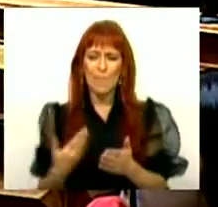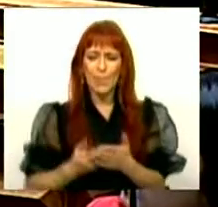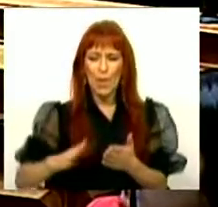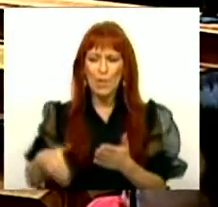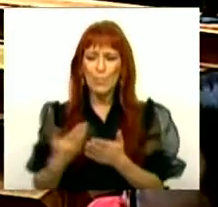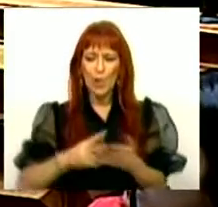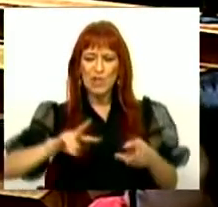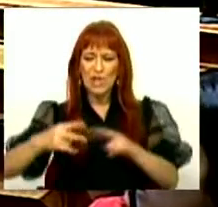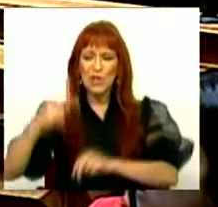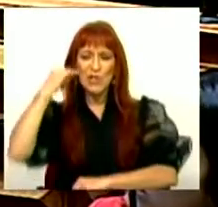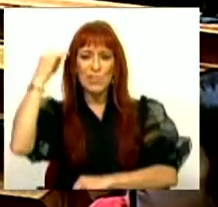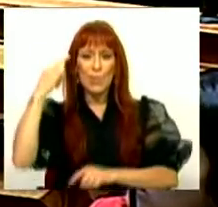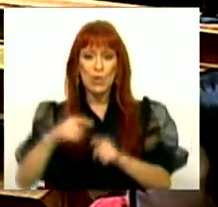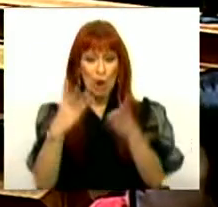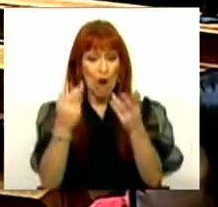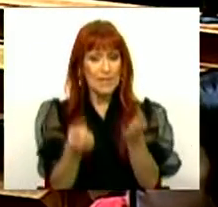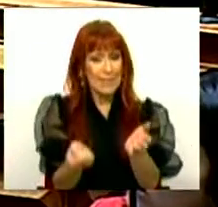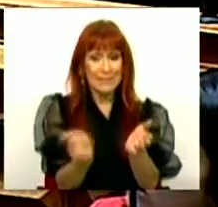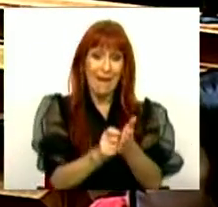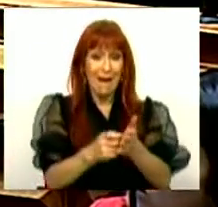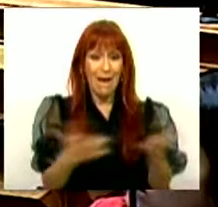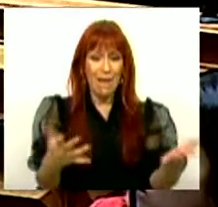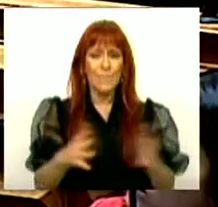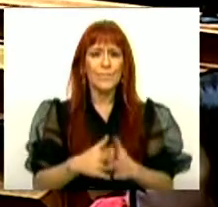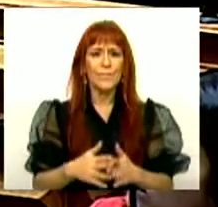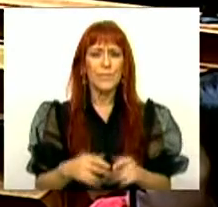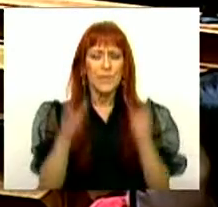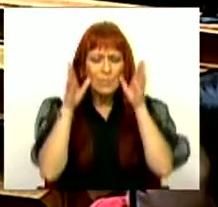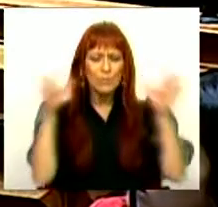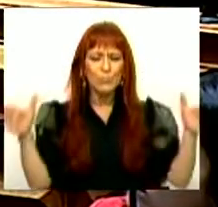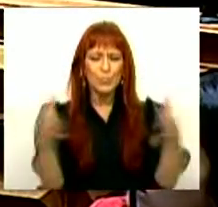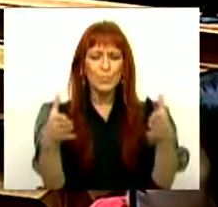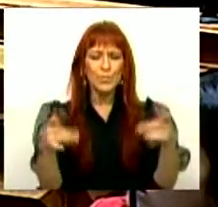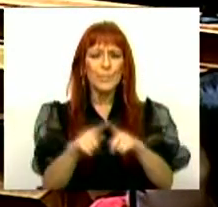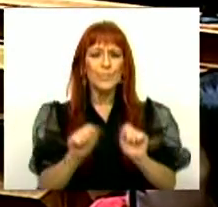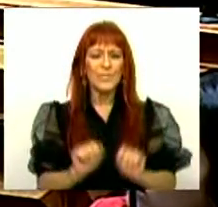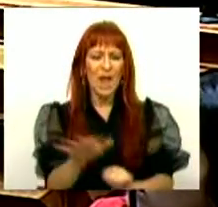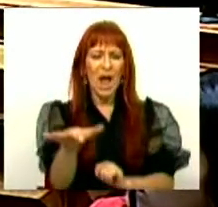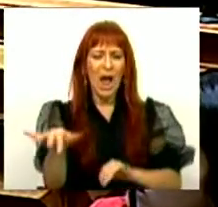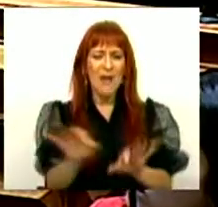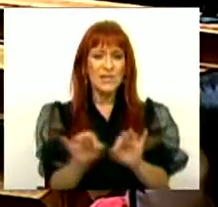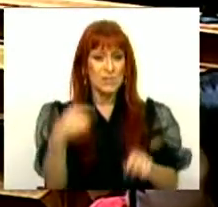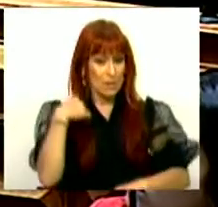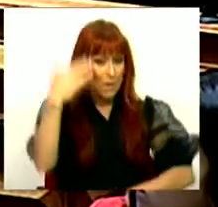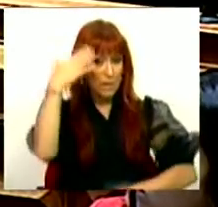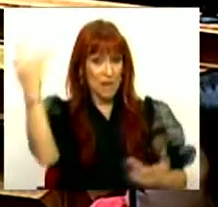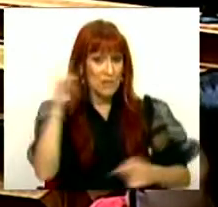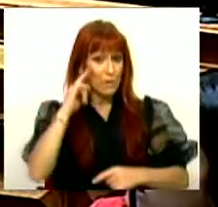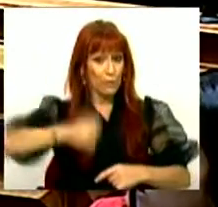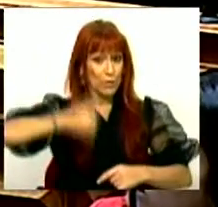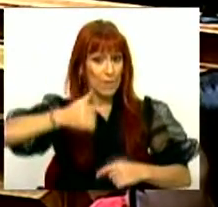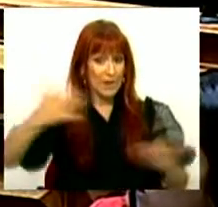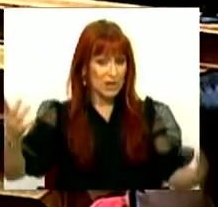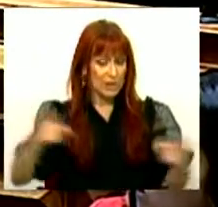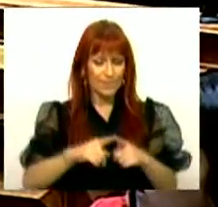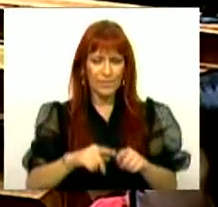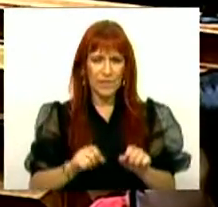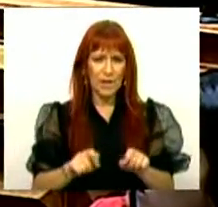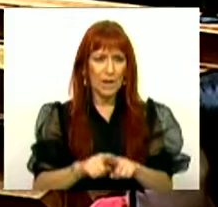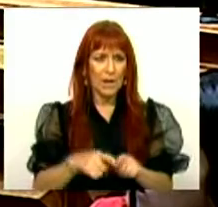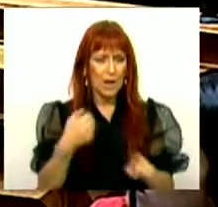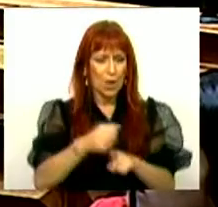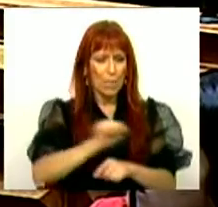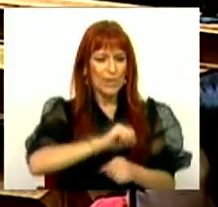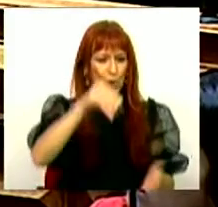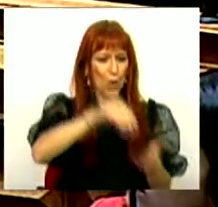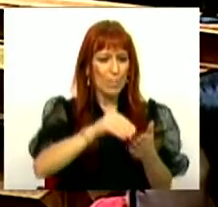de alteração na especialidade deste orçamento, centradas em áreas que consideramos fundamentais. Combate à